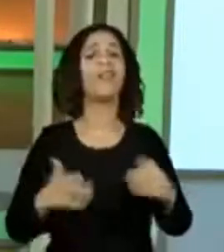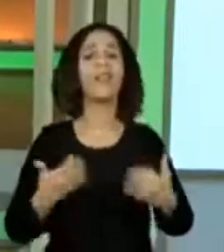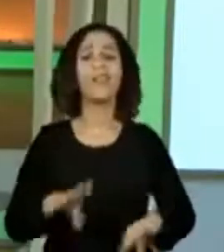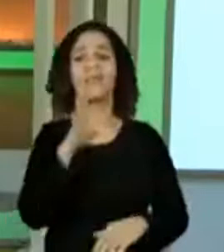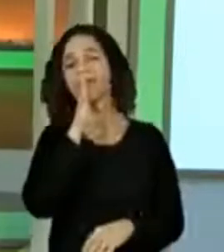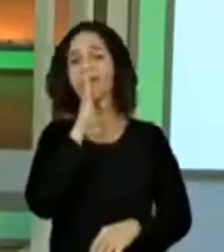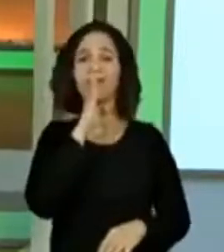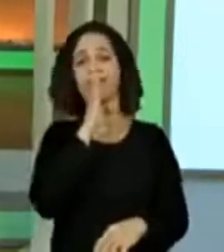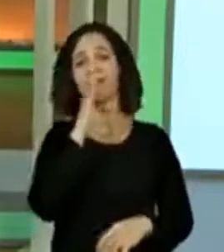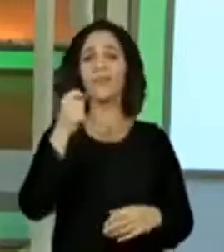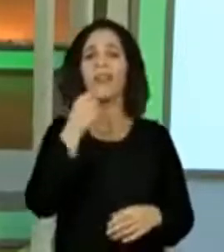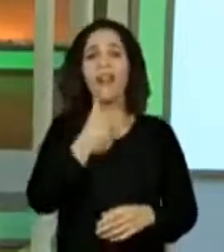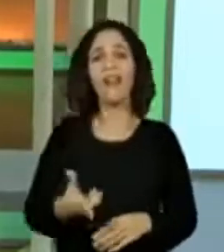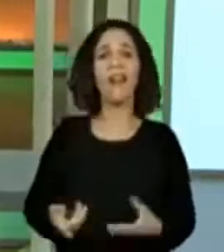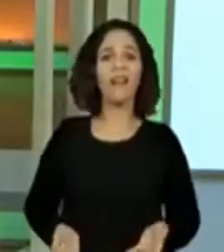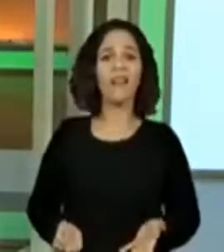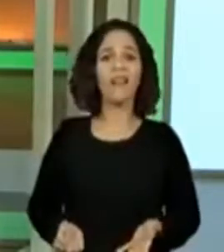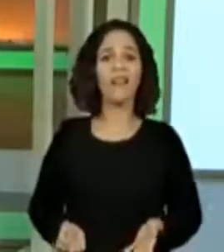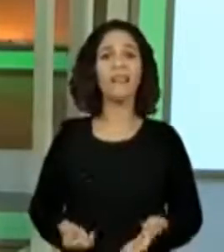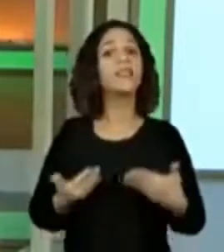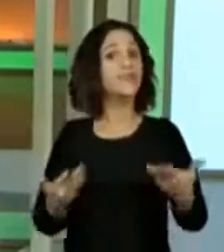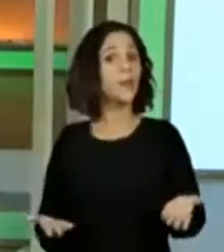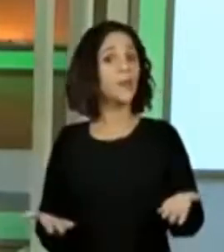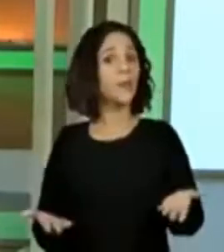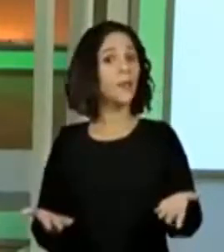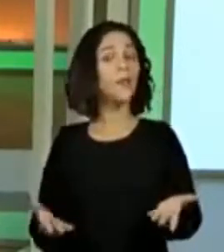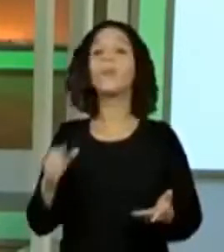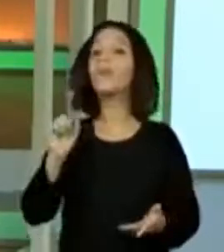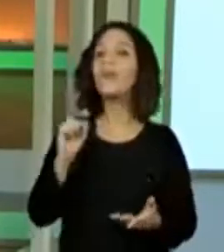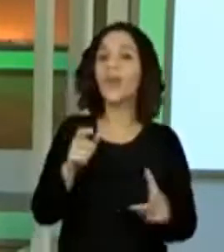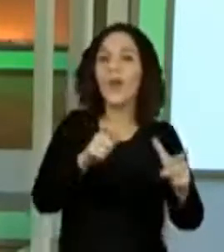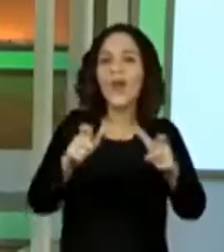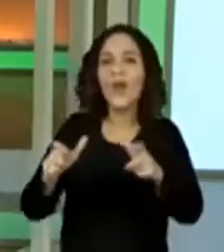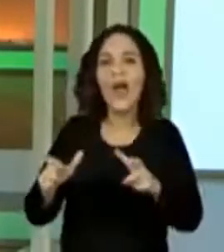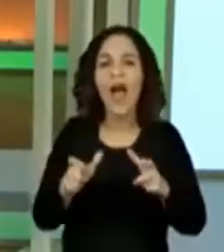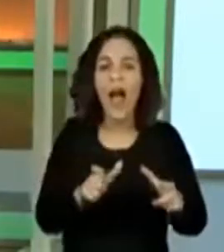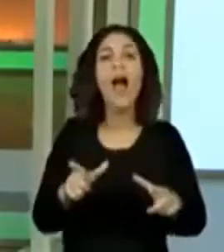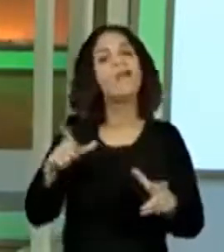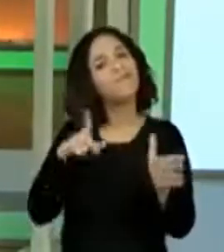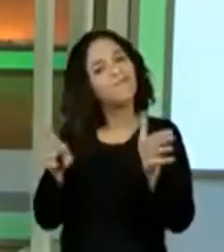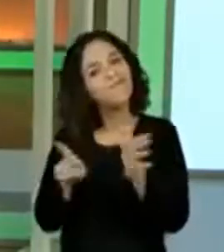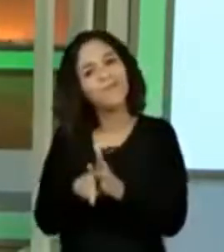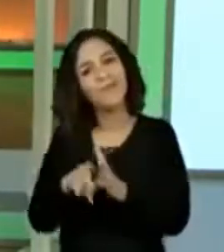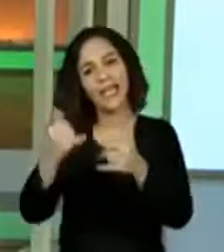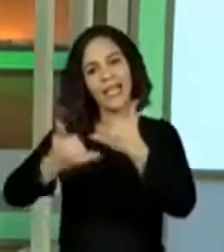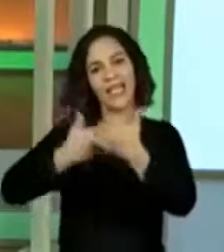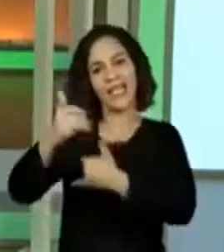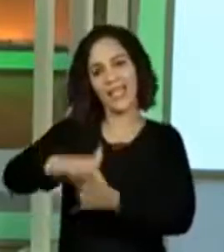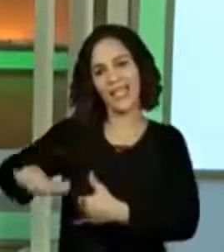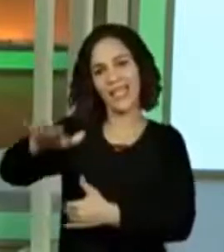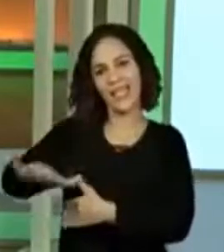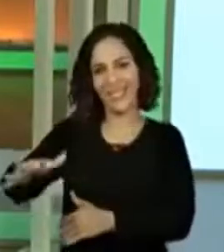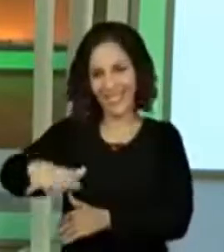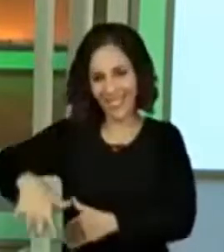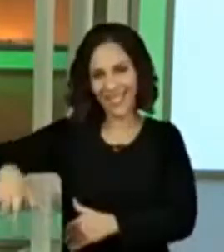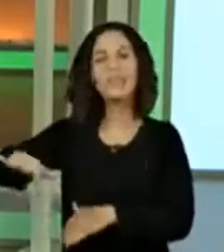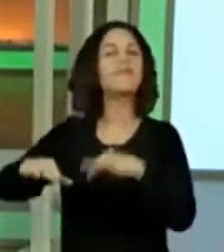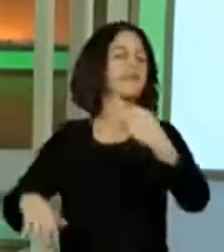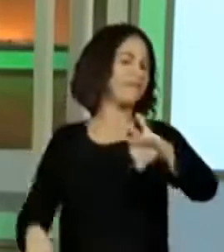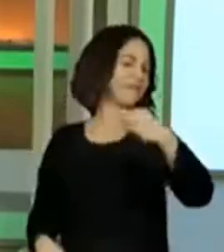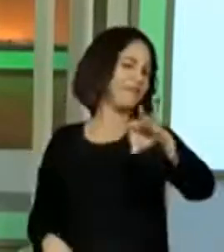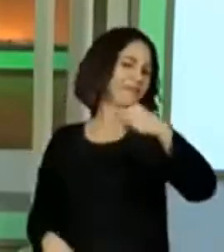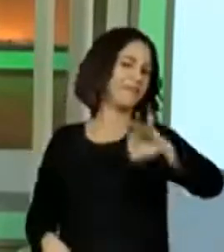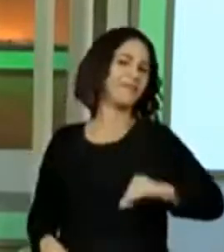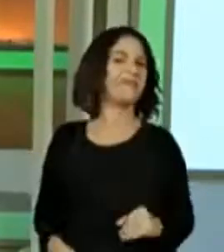parado, quer poder conversar. E esses lugares têm espaços de vivência para crianças. Isso mesmo!